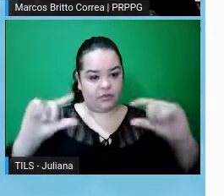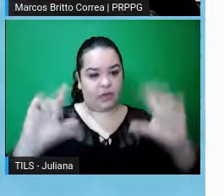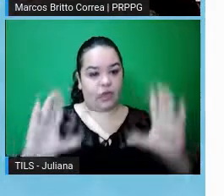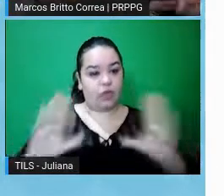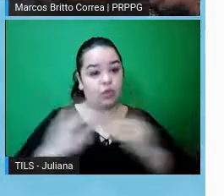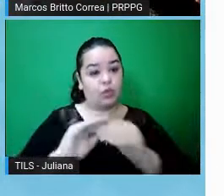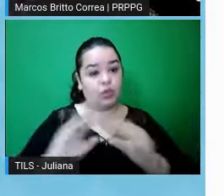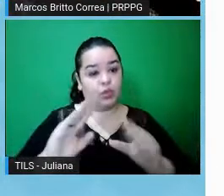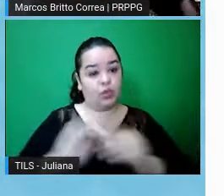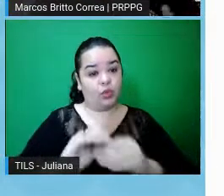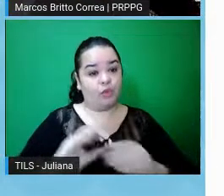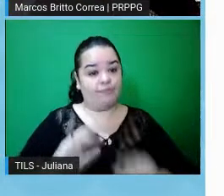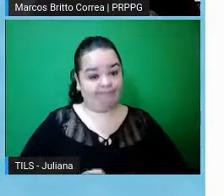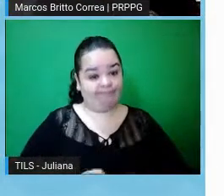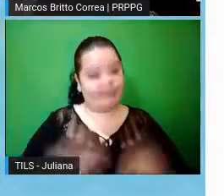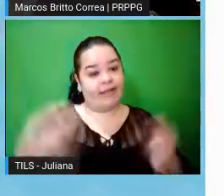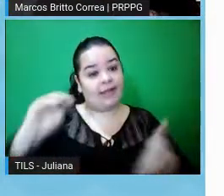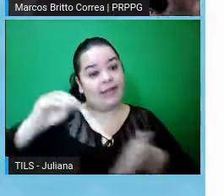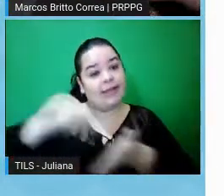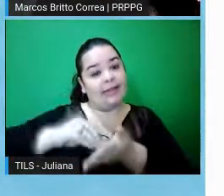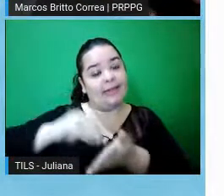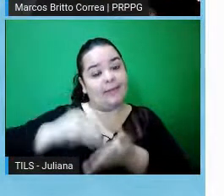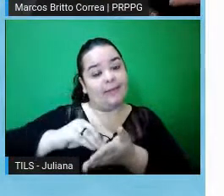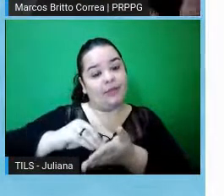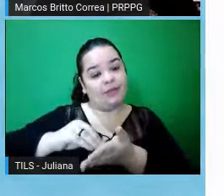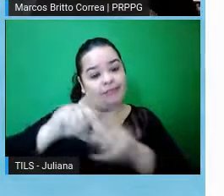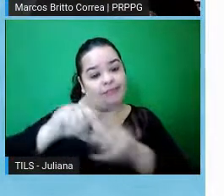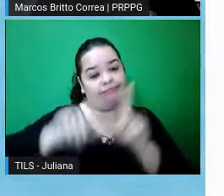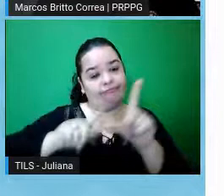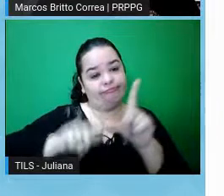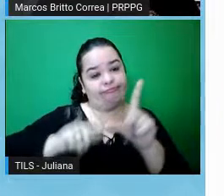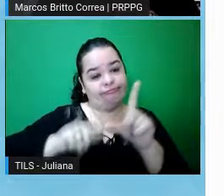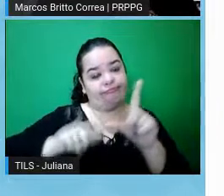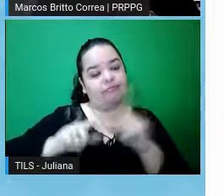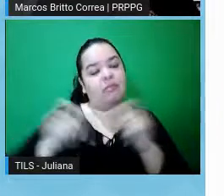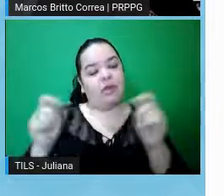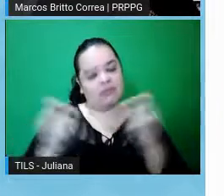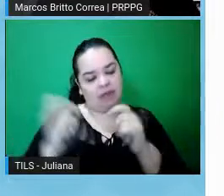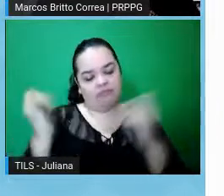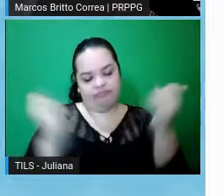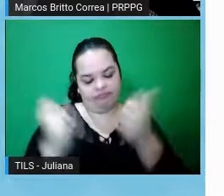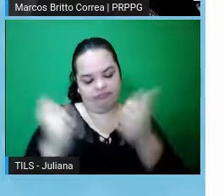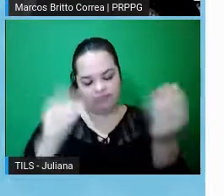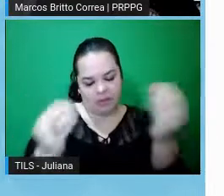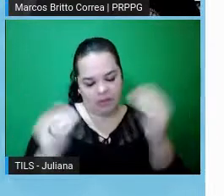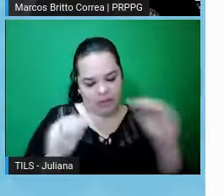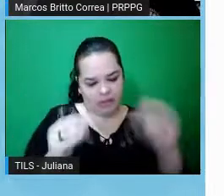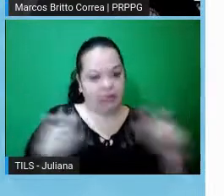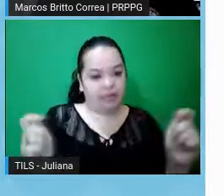fazer um resumo do que é a metodologia do nosso projeto, mas cabe bastante informação ali na plataforma.